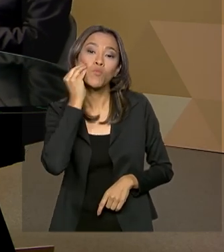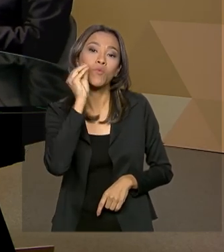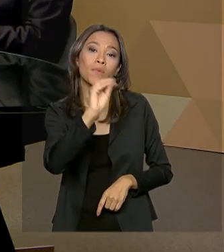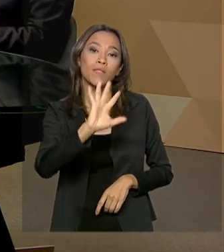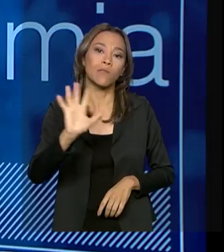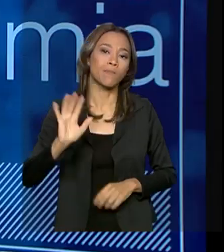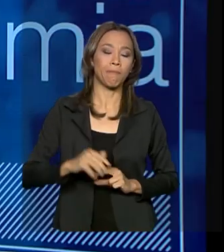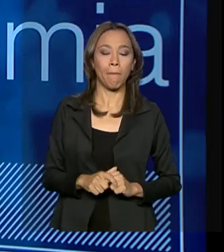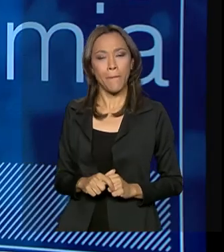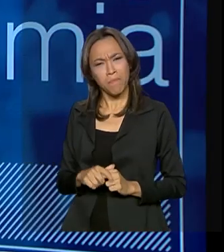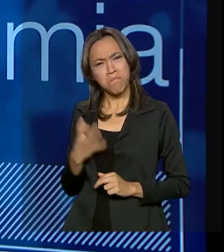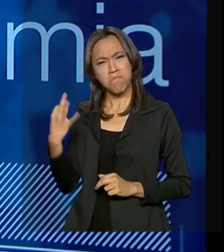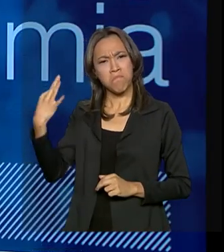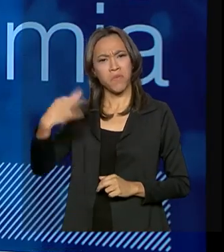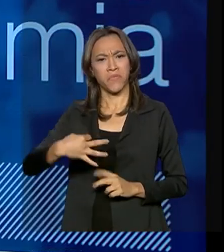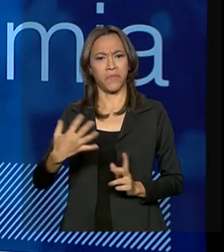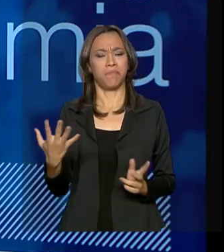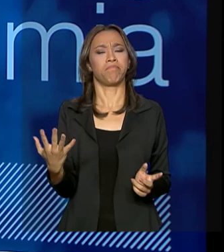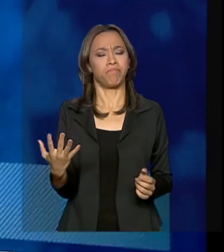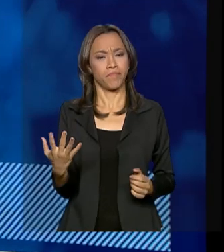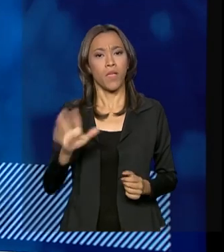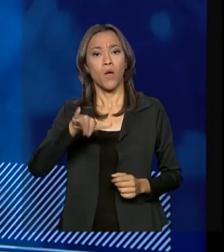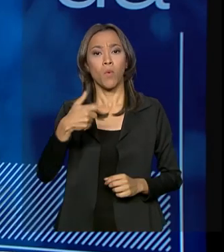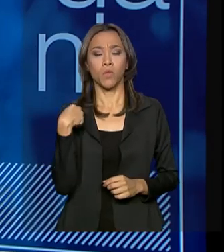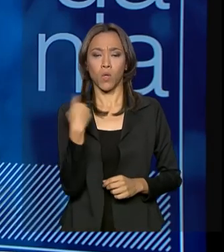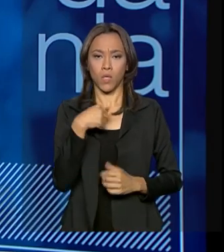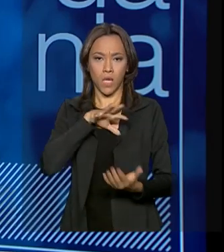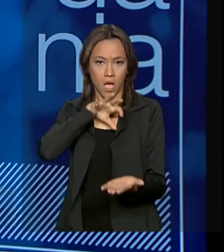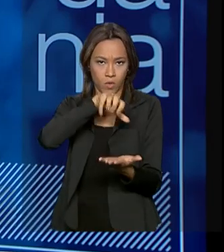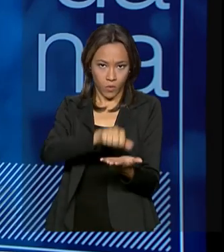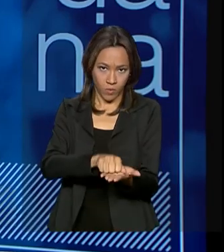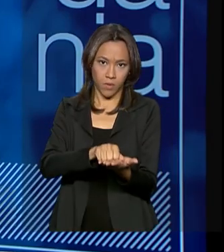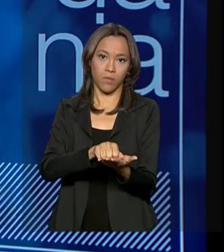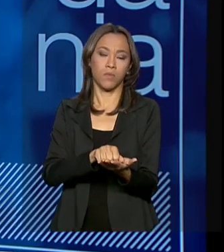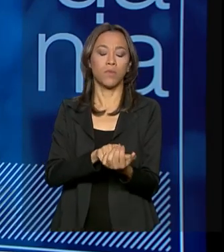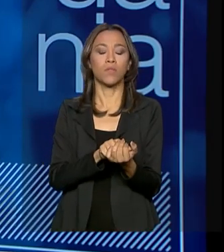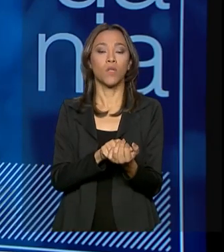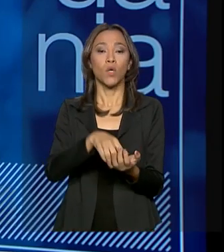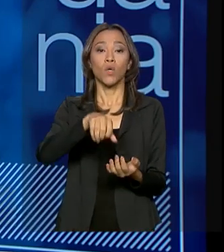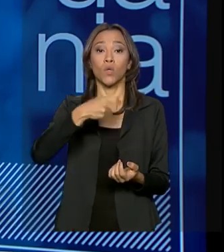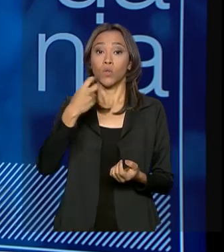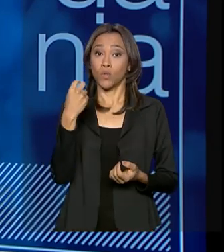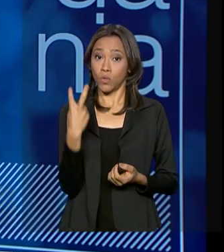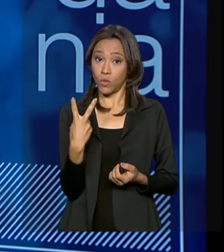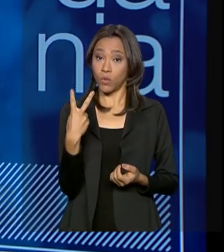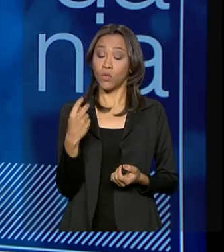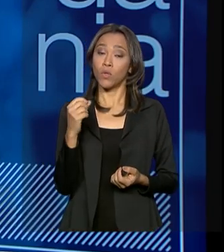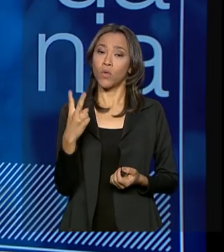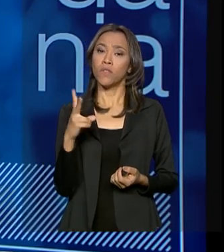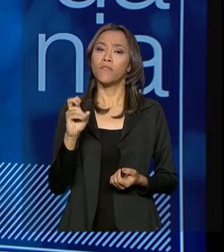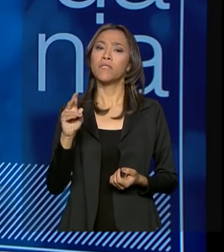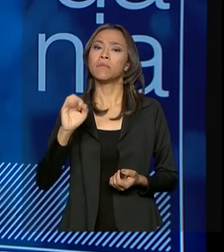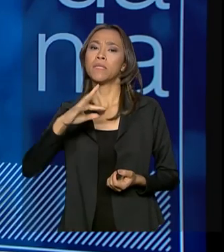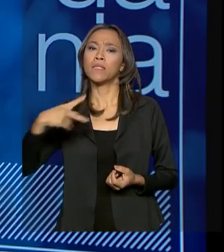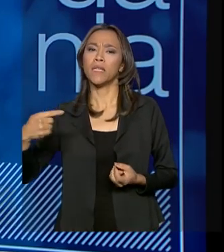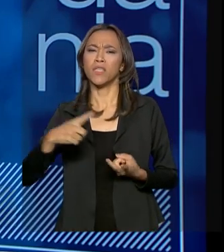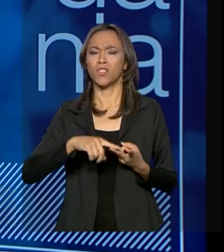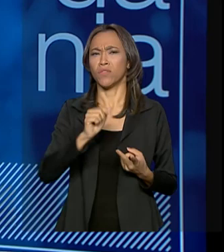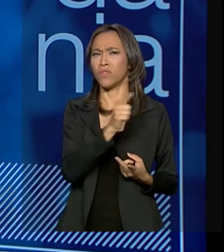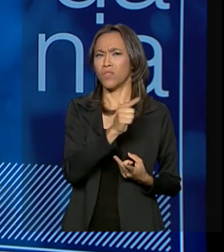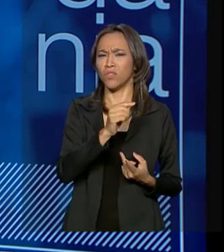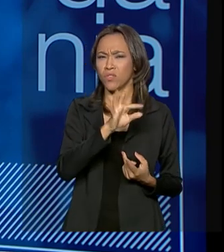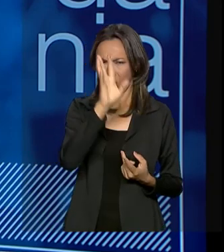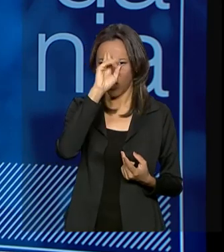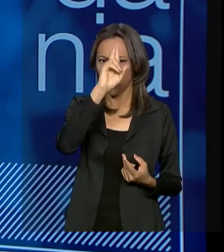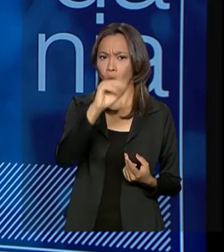perfeito. Quando a gente assumiu, dos 12 vice-presidentes e 22 diretores, não tinha